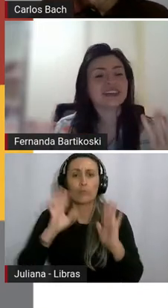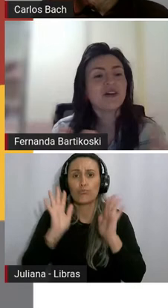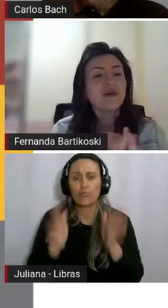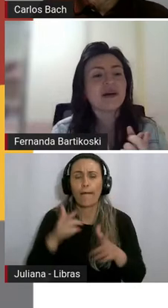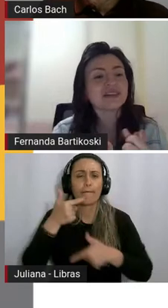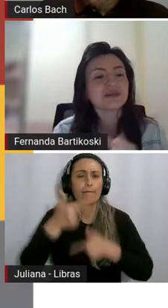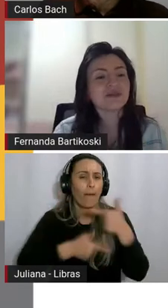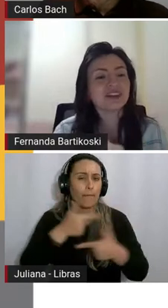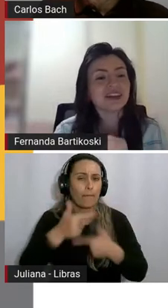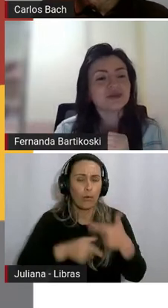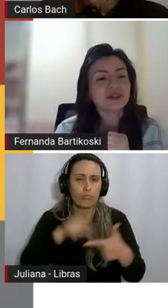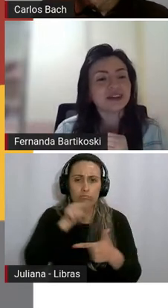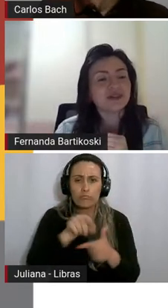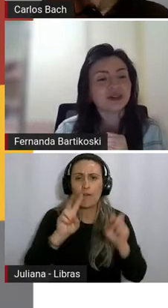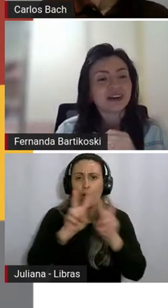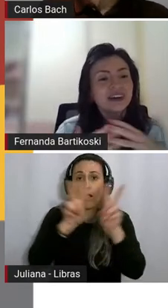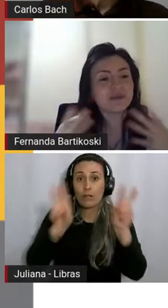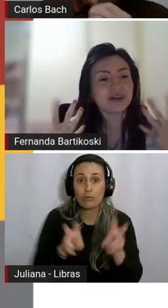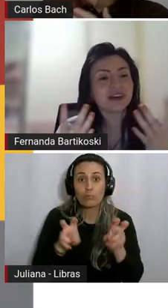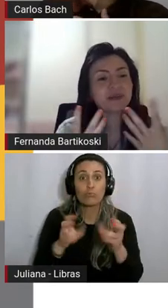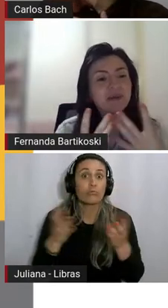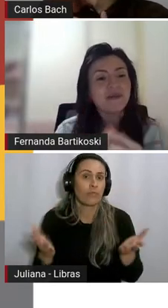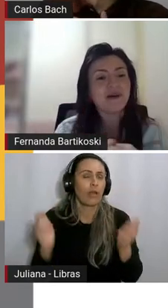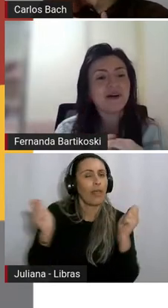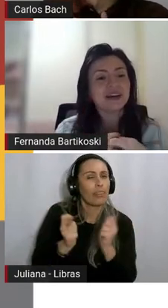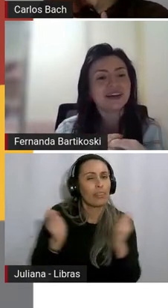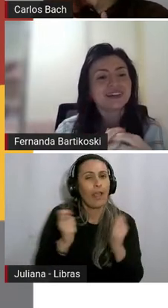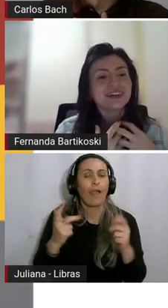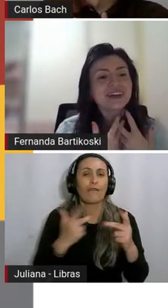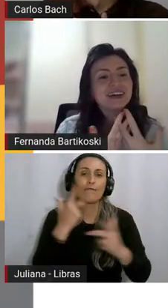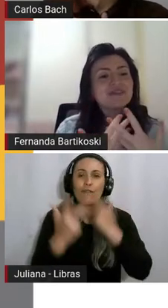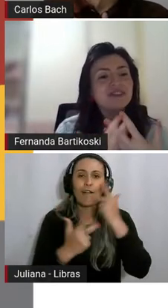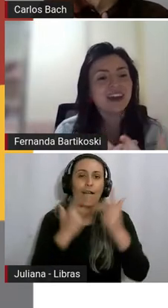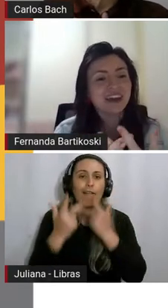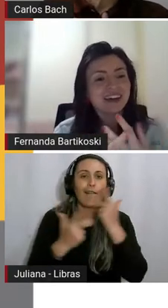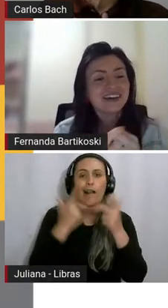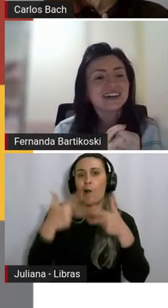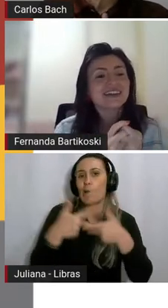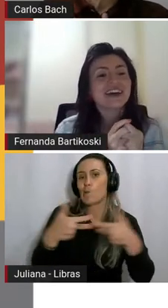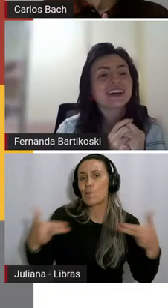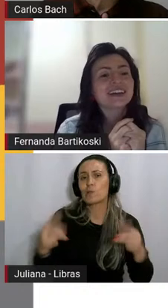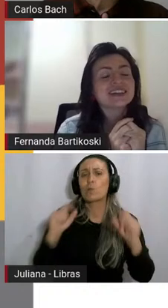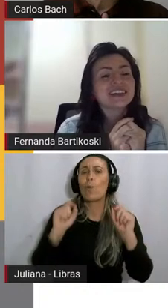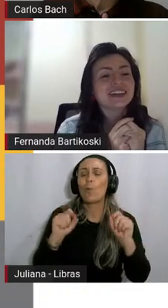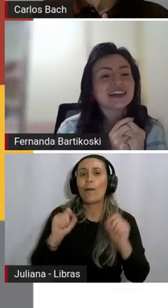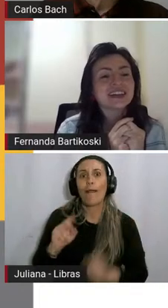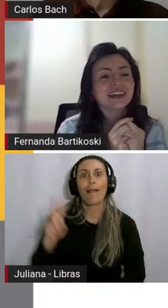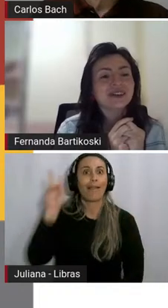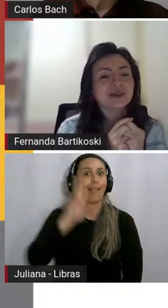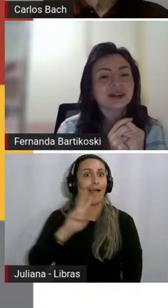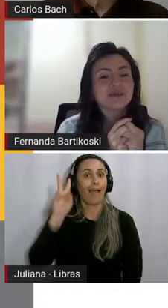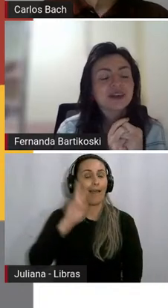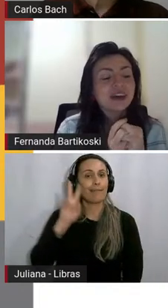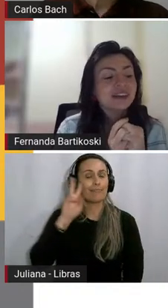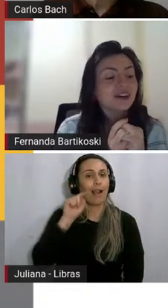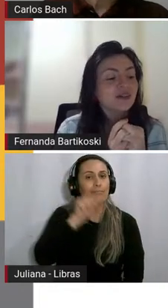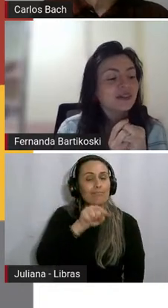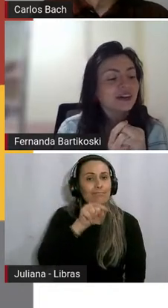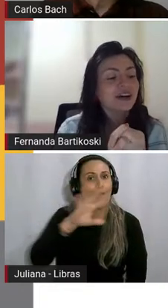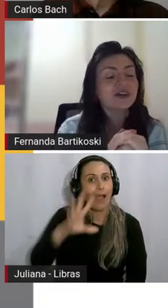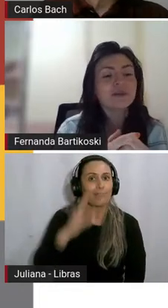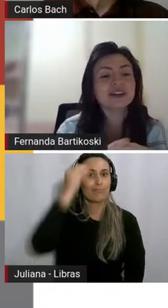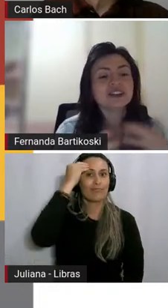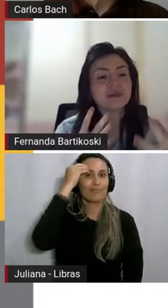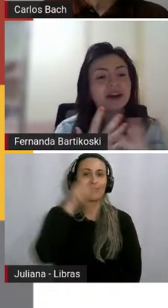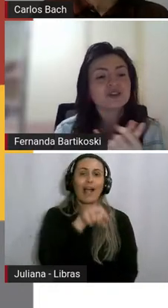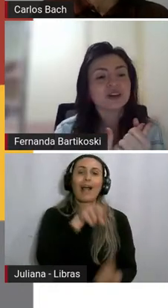Porque se vocês têm alguma coisa para falar sobre essa crônica, que memória vem dessa leitura? Então,